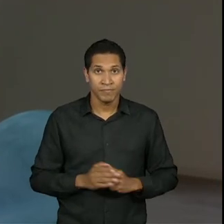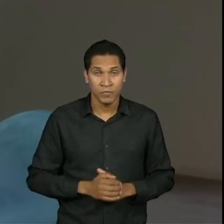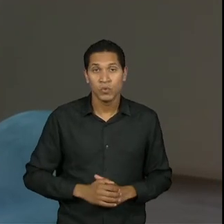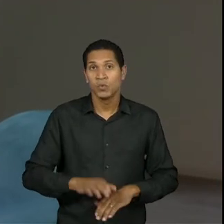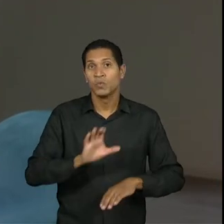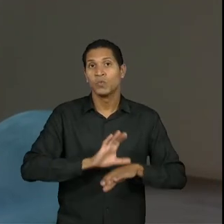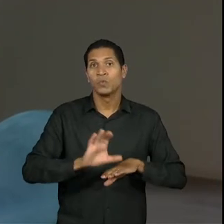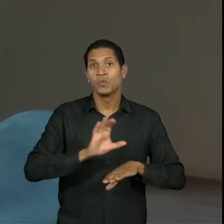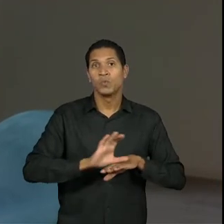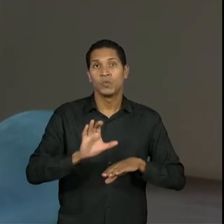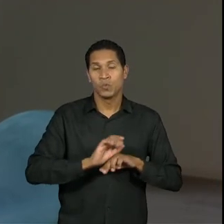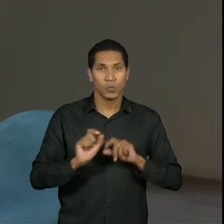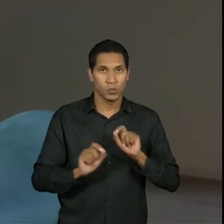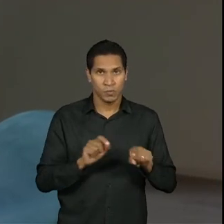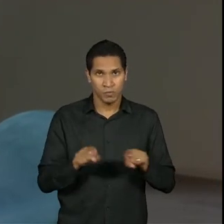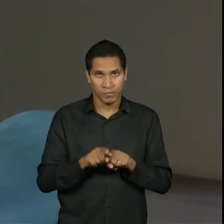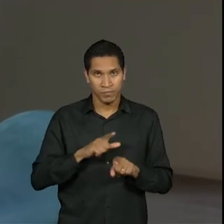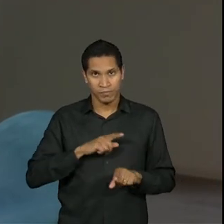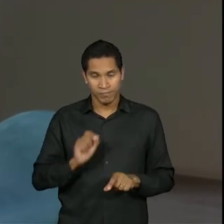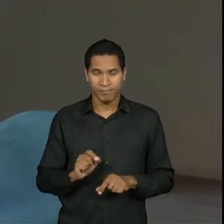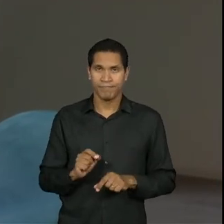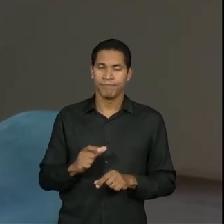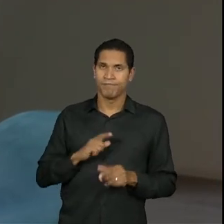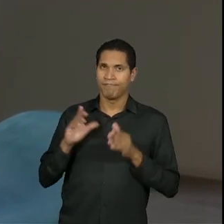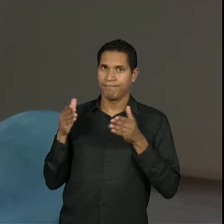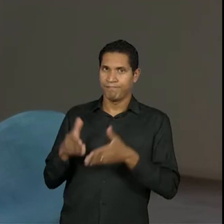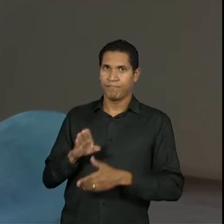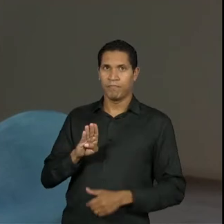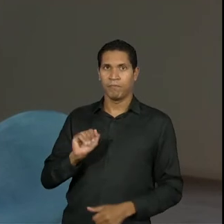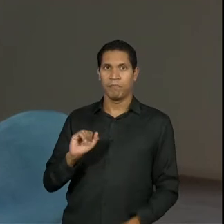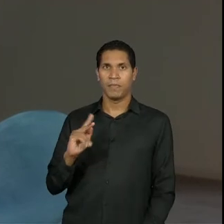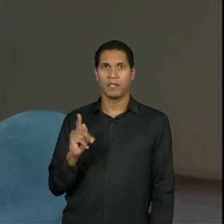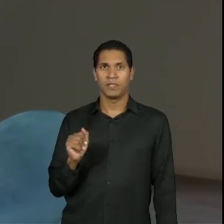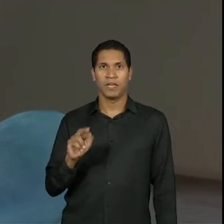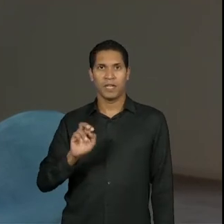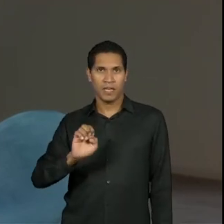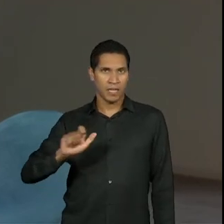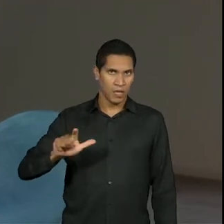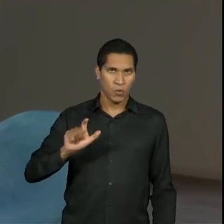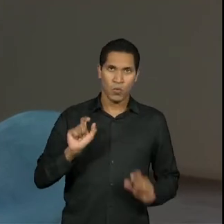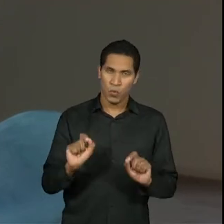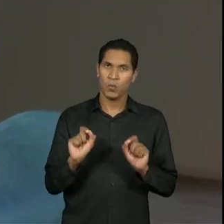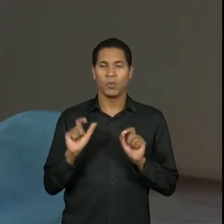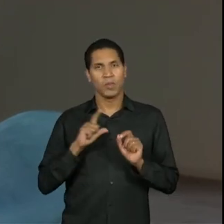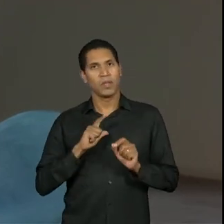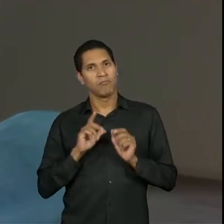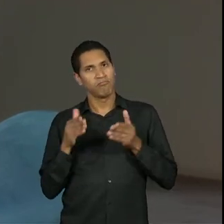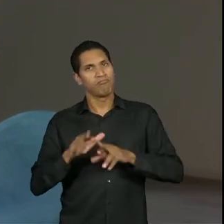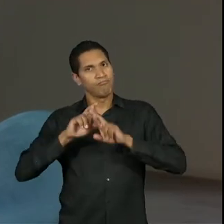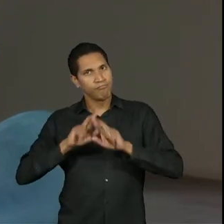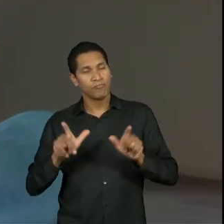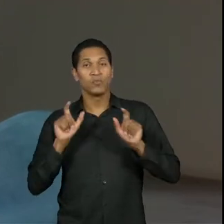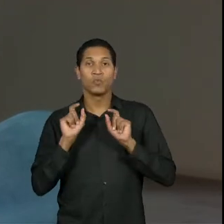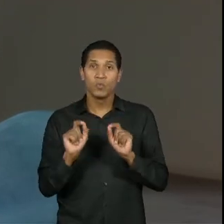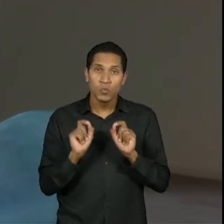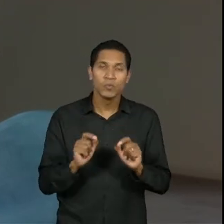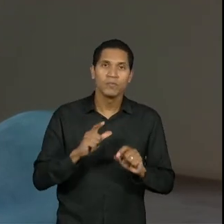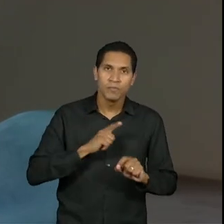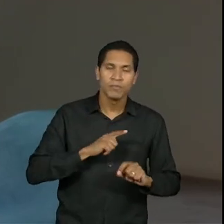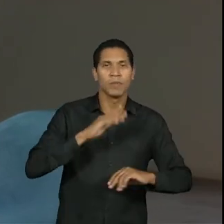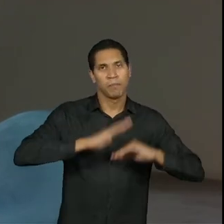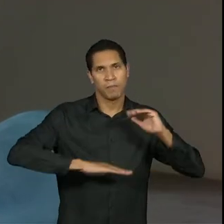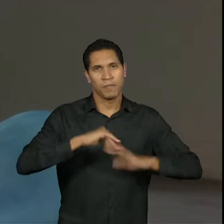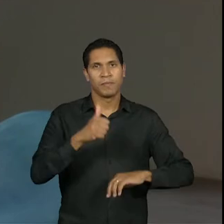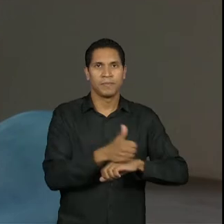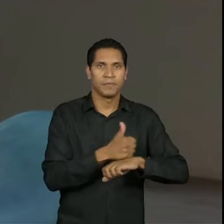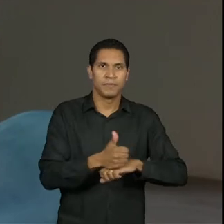bacharelado em tecnologia da informação, ele não tem estágio obrigatório. Ele tem uma característica diferente, que ele só tem atividade de